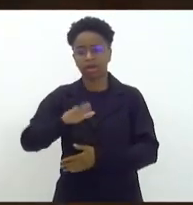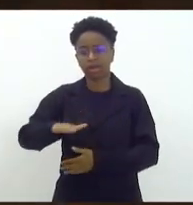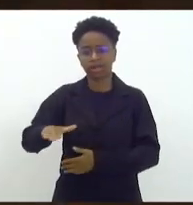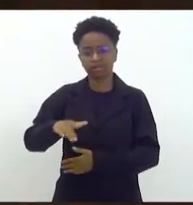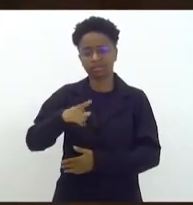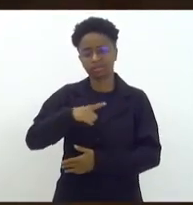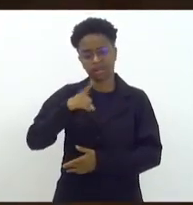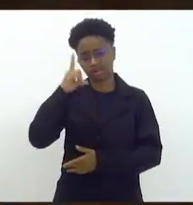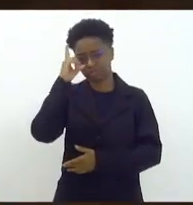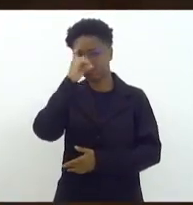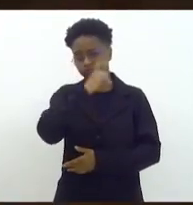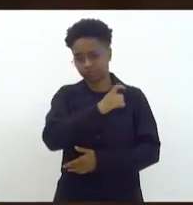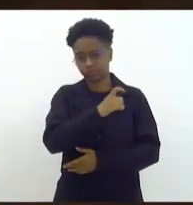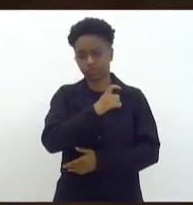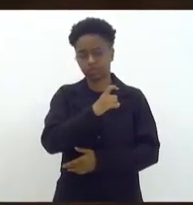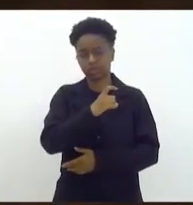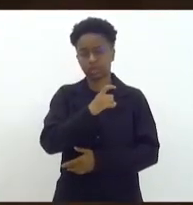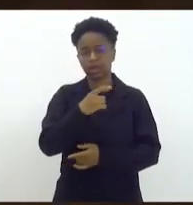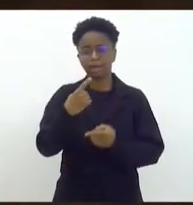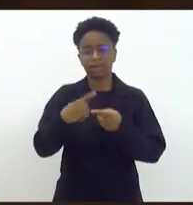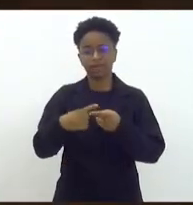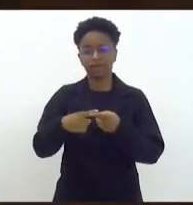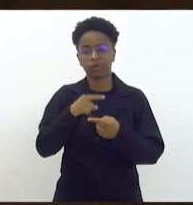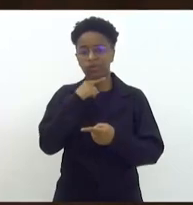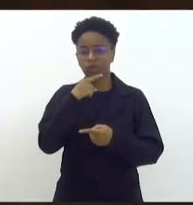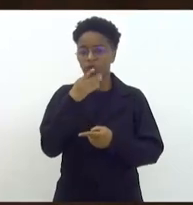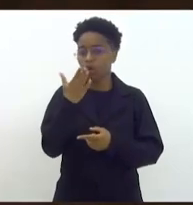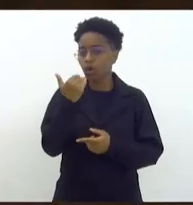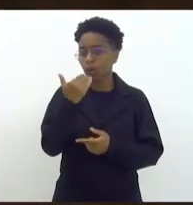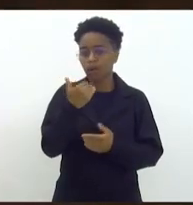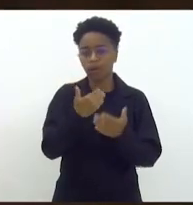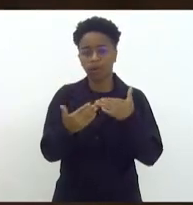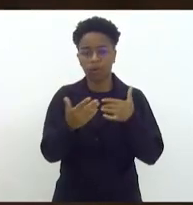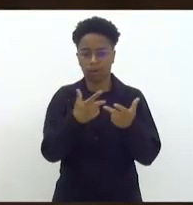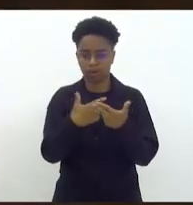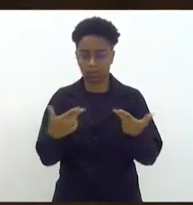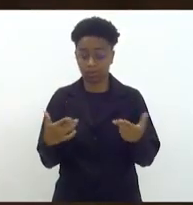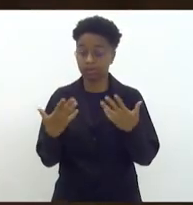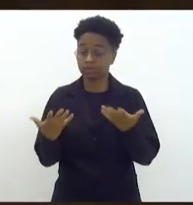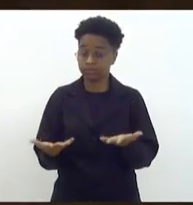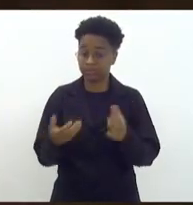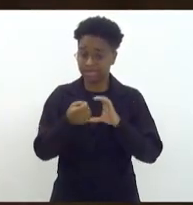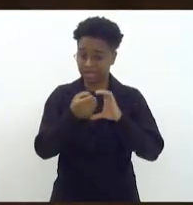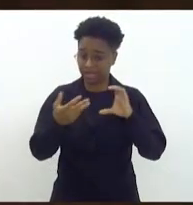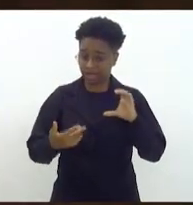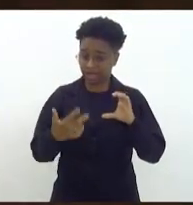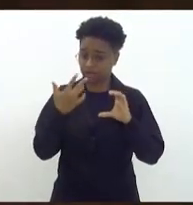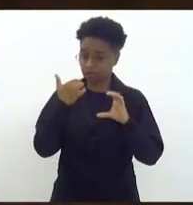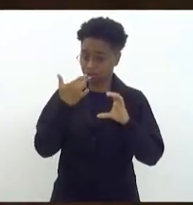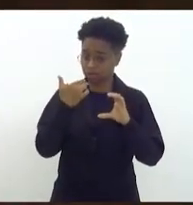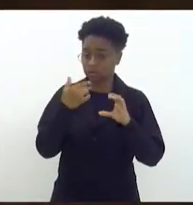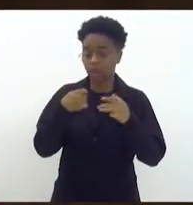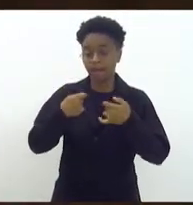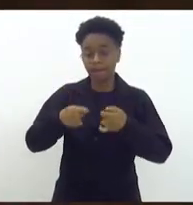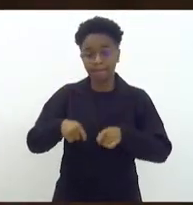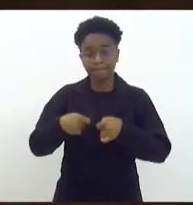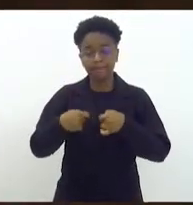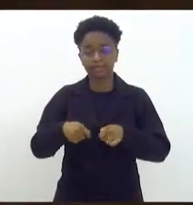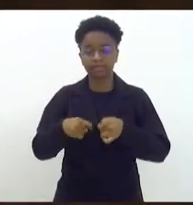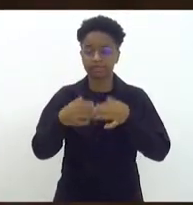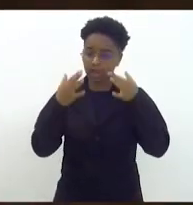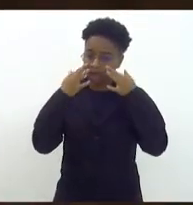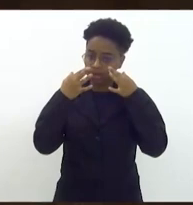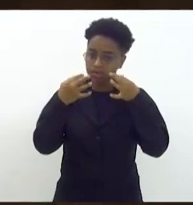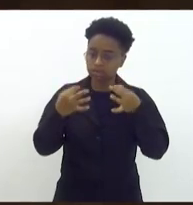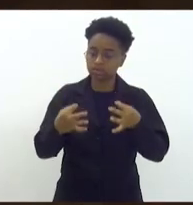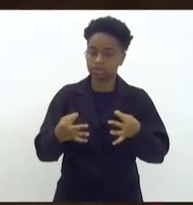dificuldade enorme com restrições alimentares. Então, este aspecto nutricional, ele precisa ser olhado